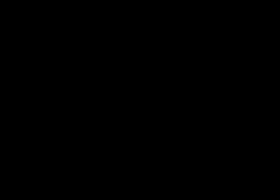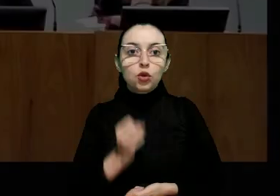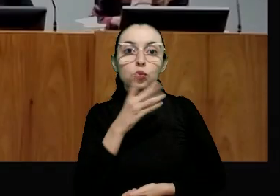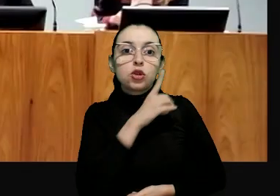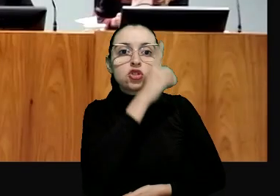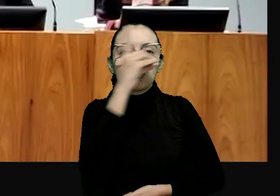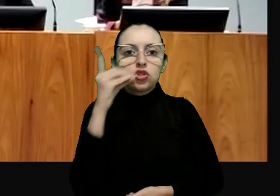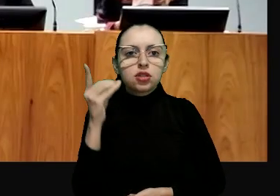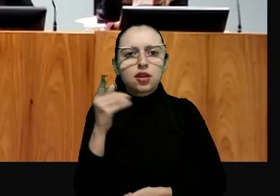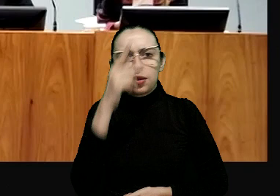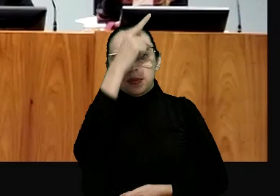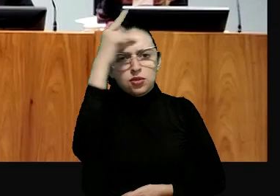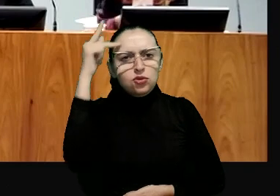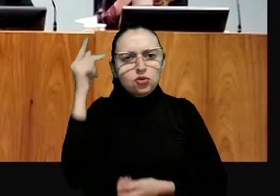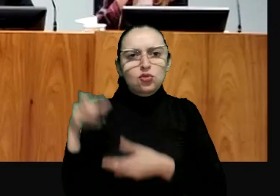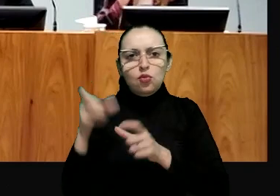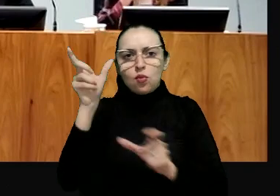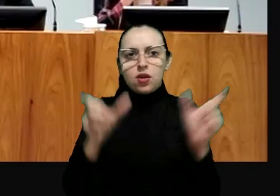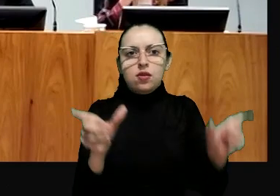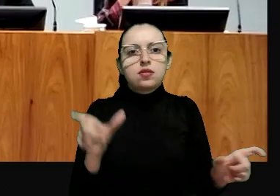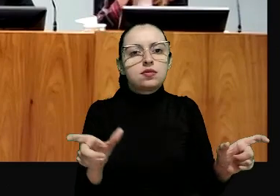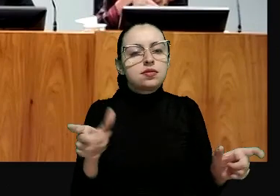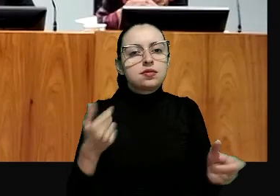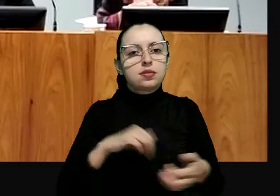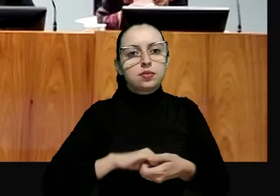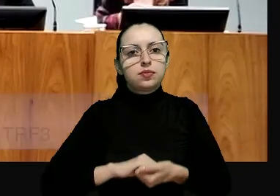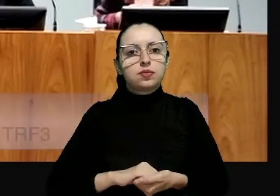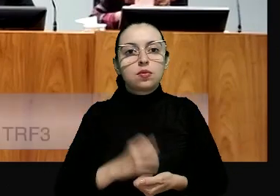Bom dia a todos e todas,